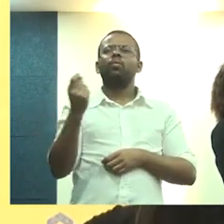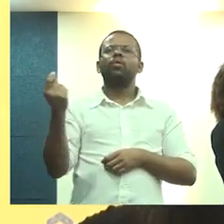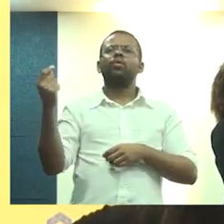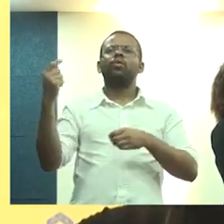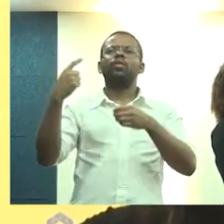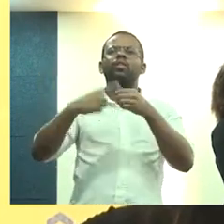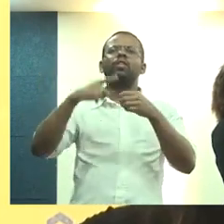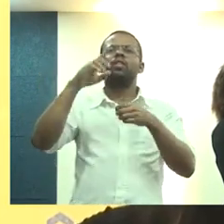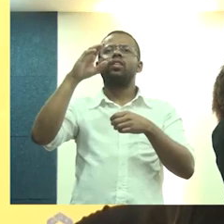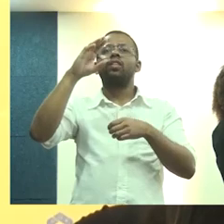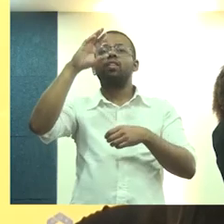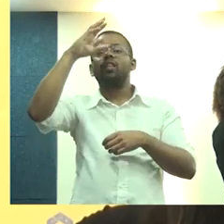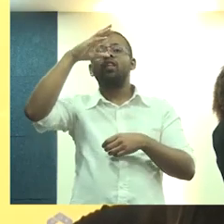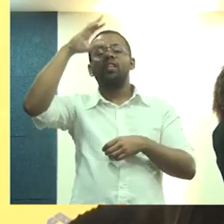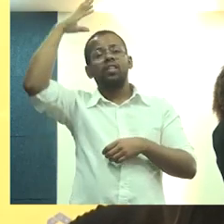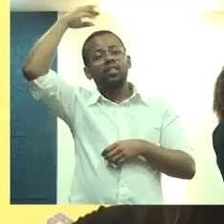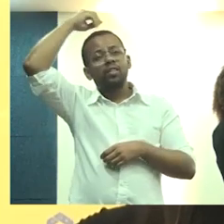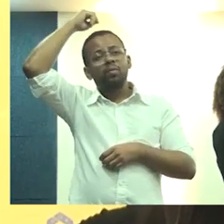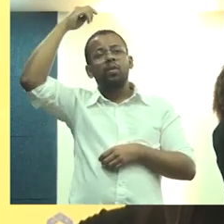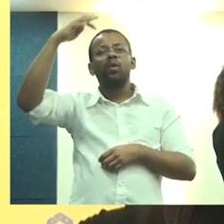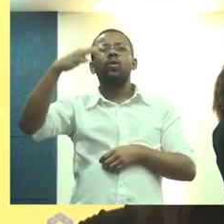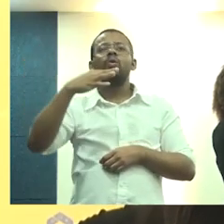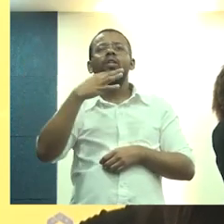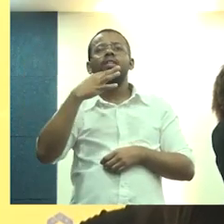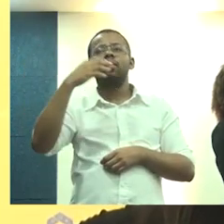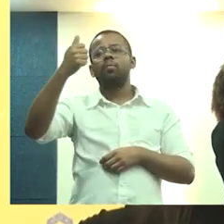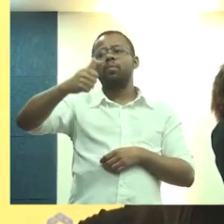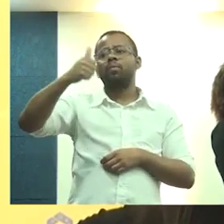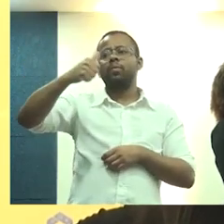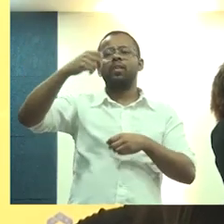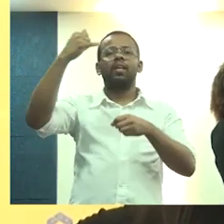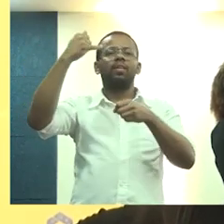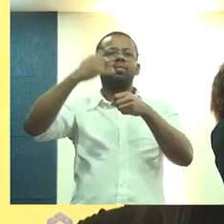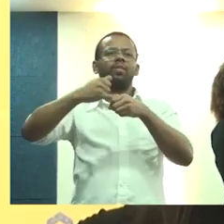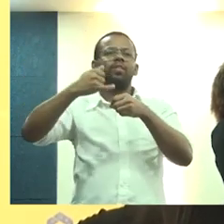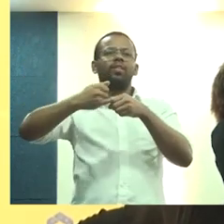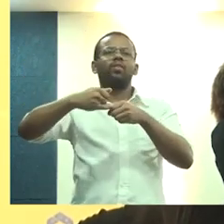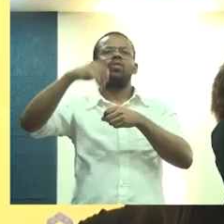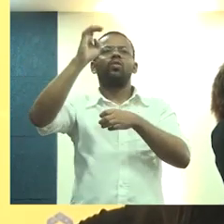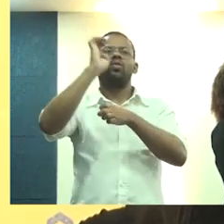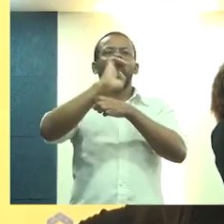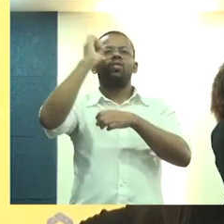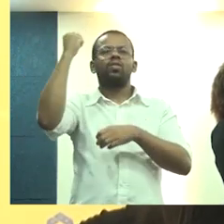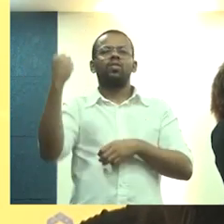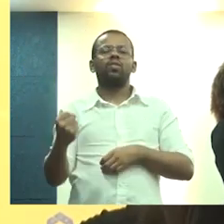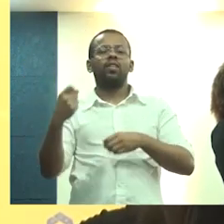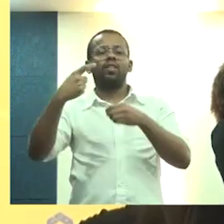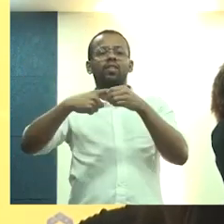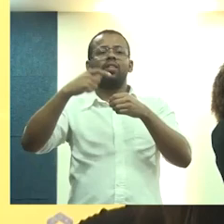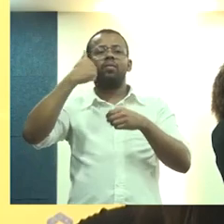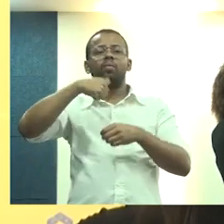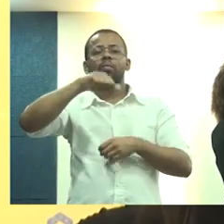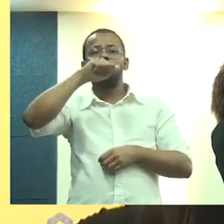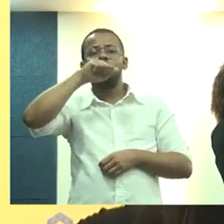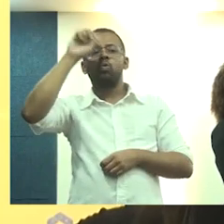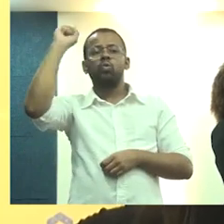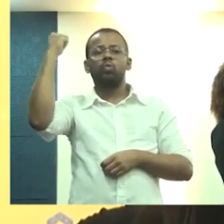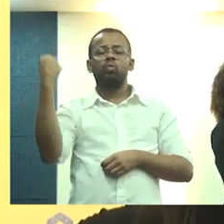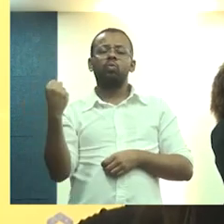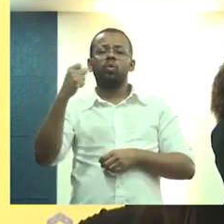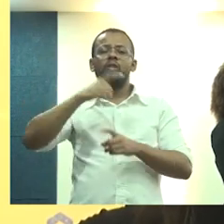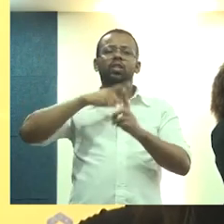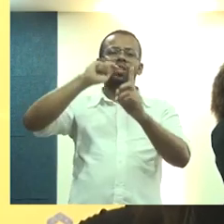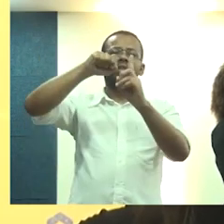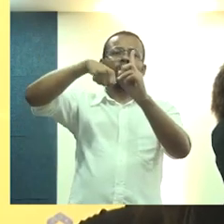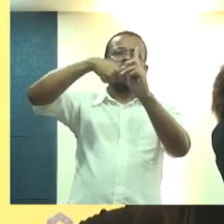para conhecer a primeira capital do estado de Sergipe, cidade-mãe de Sergipe, que tem a honra